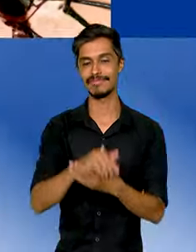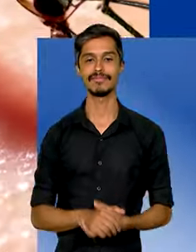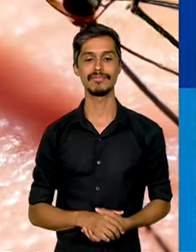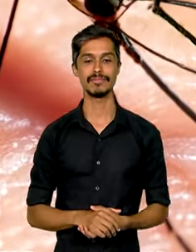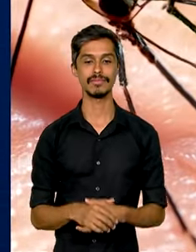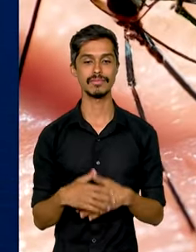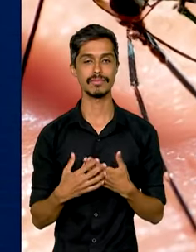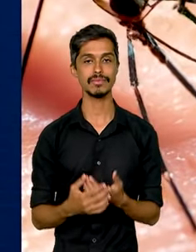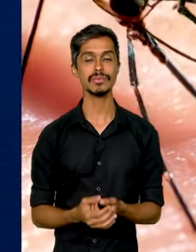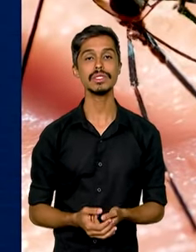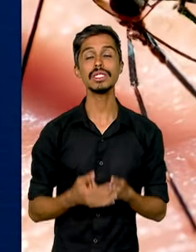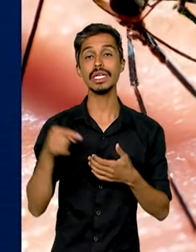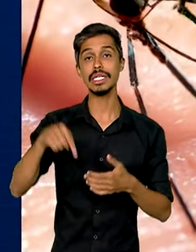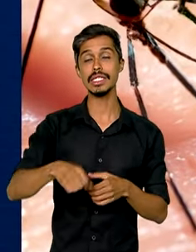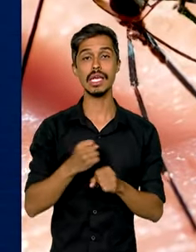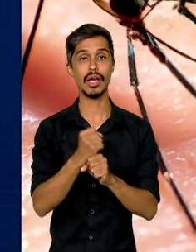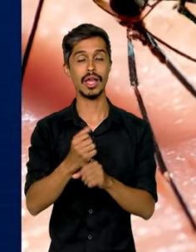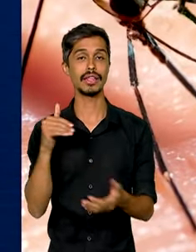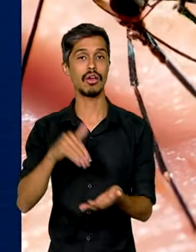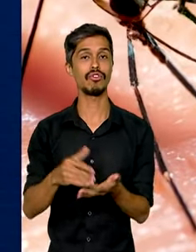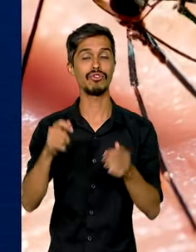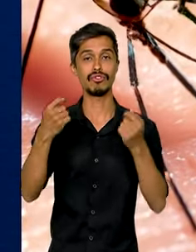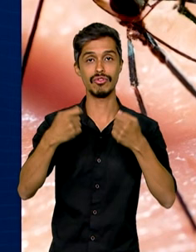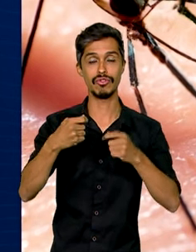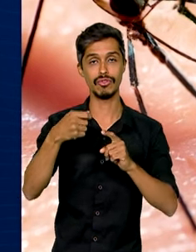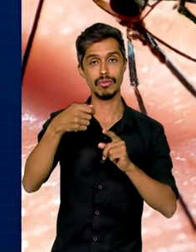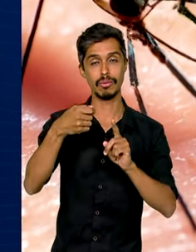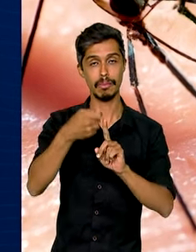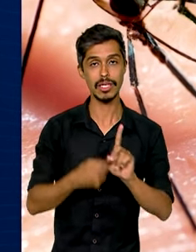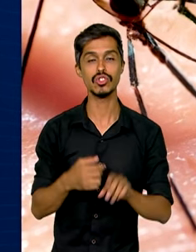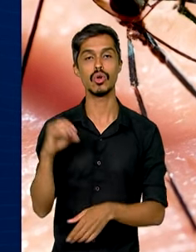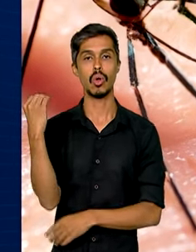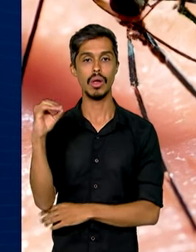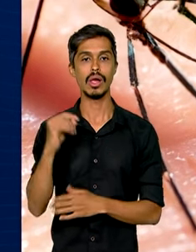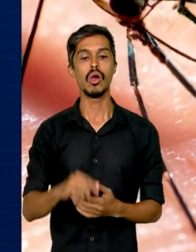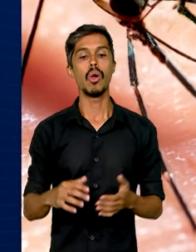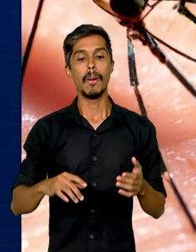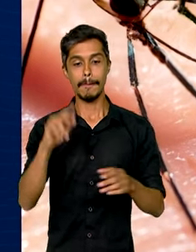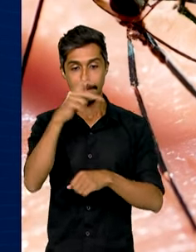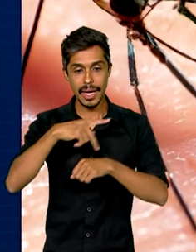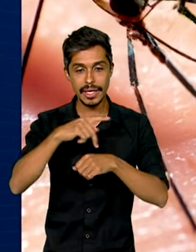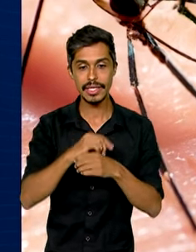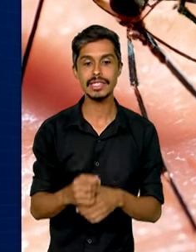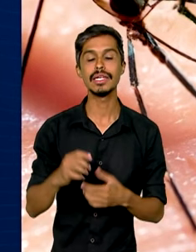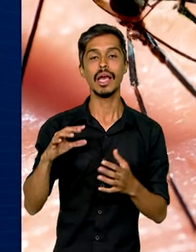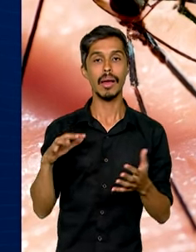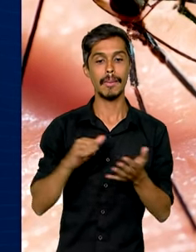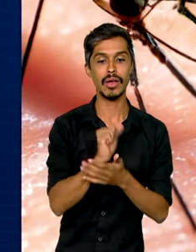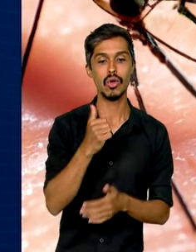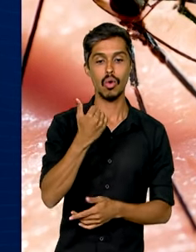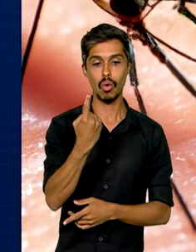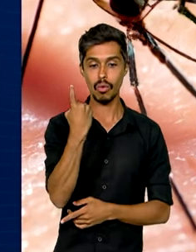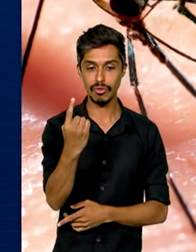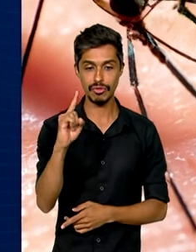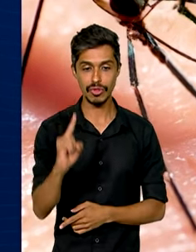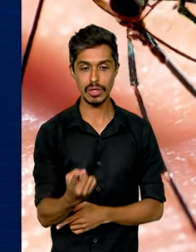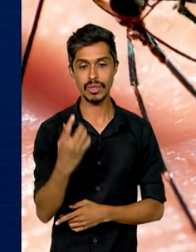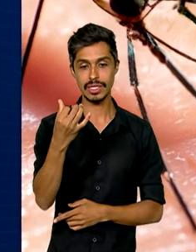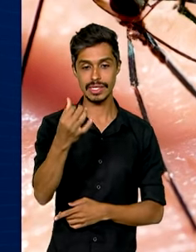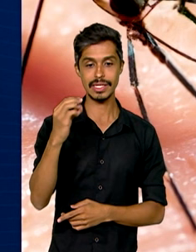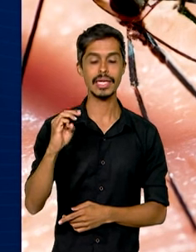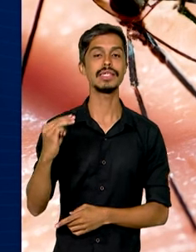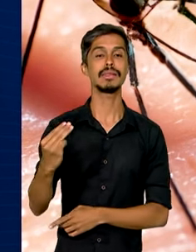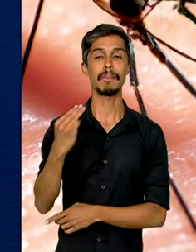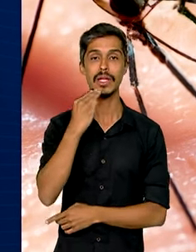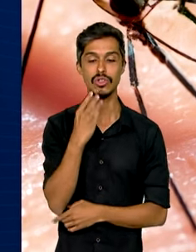ano, até o fim de outubro, o país já havia registrado mais de 1,6 milhão de casos prováveis de dengue.